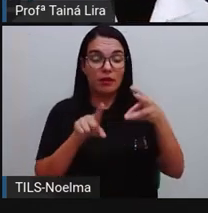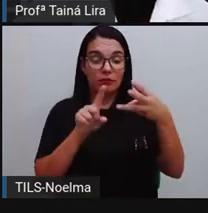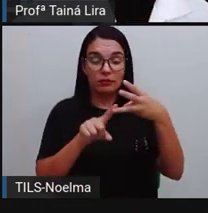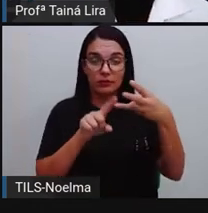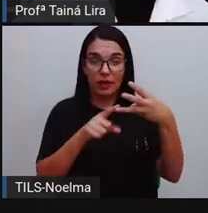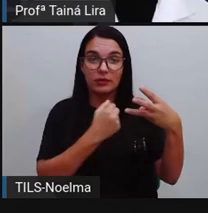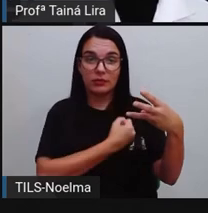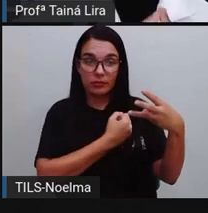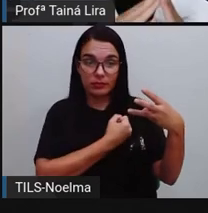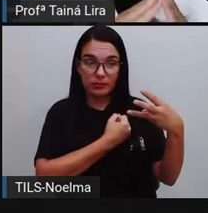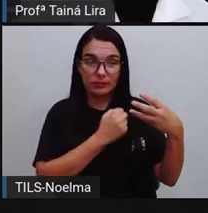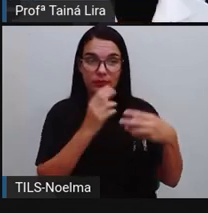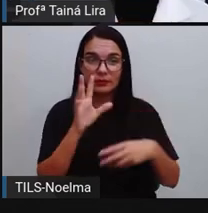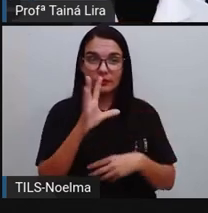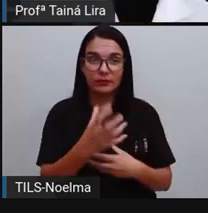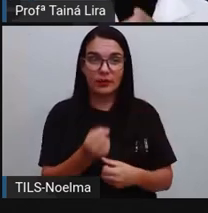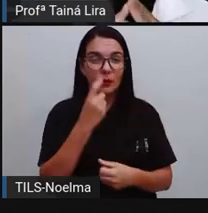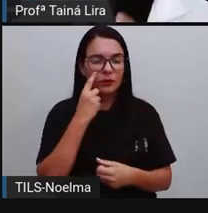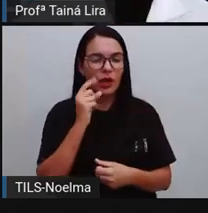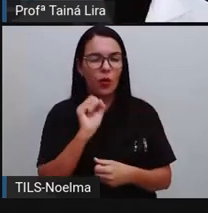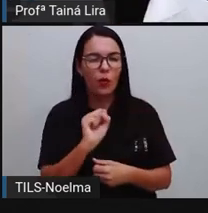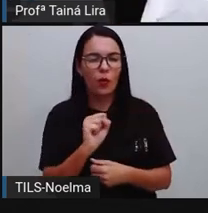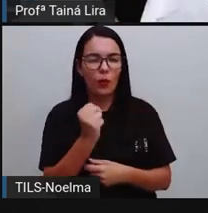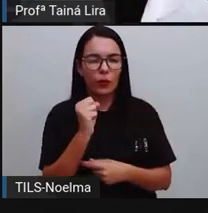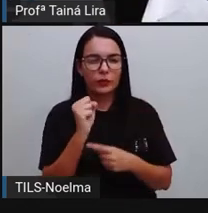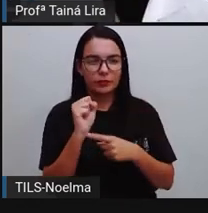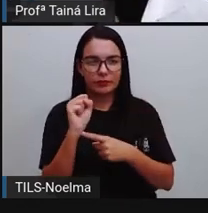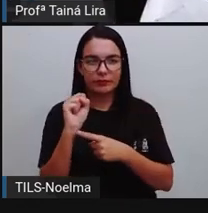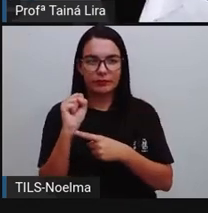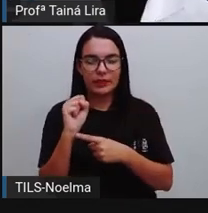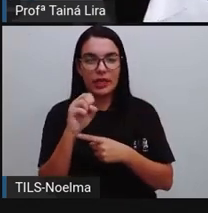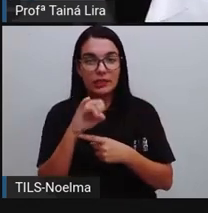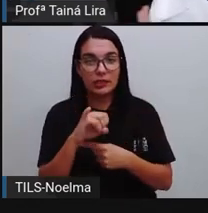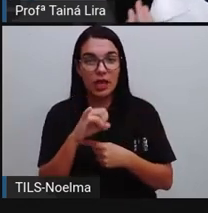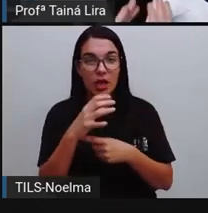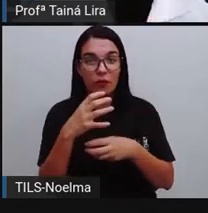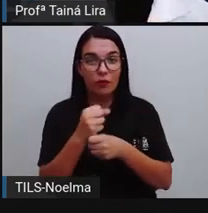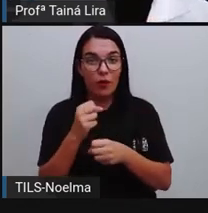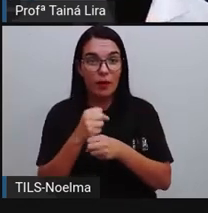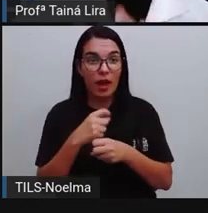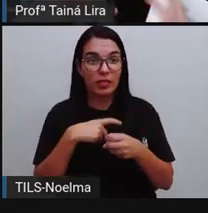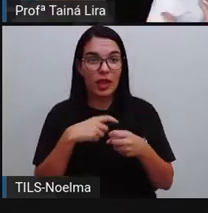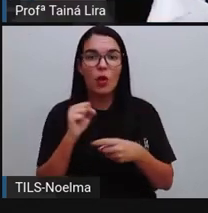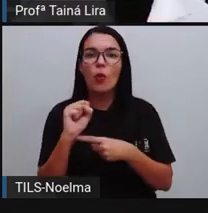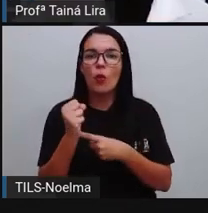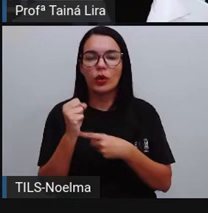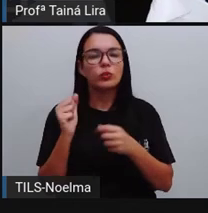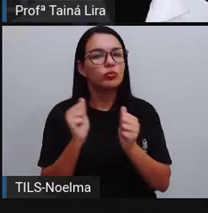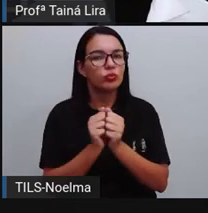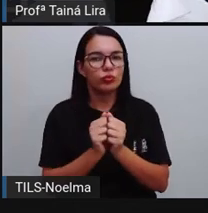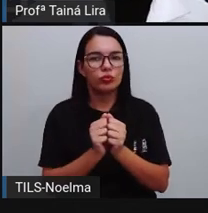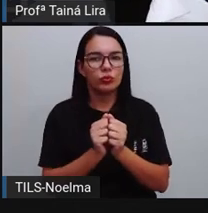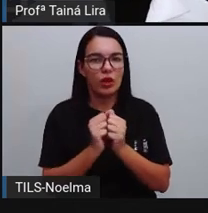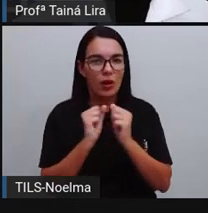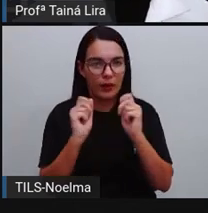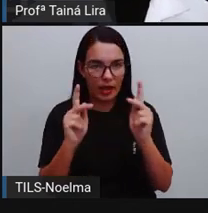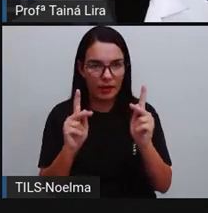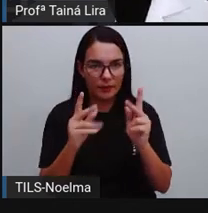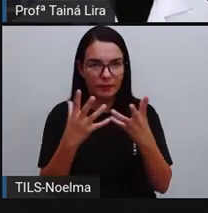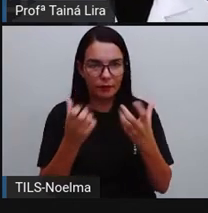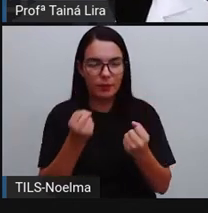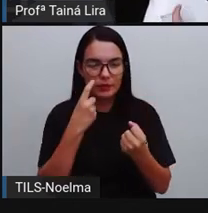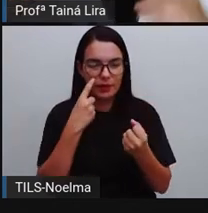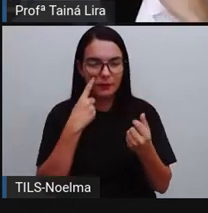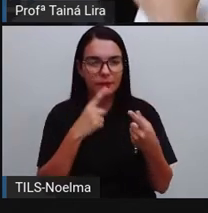Utilizando o algarismo 8. Então, os números que a gente formar aqui, eles têm que ter o número 8, tá? E